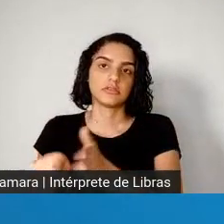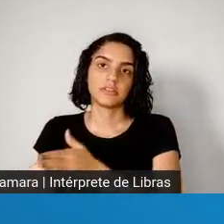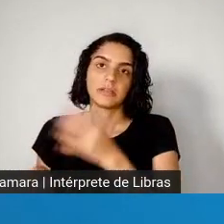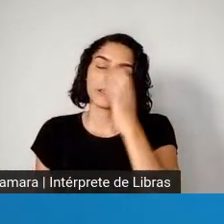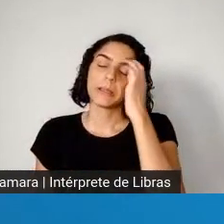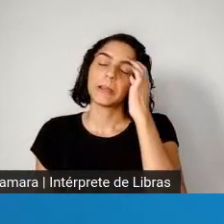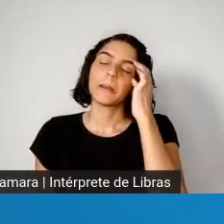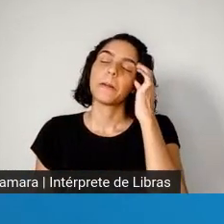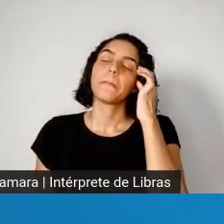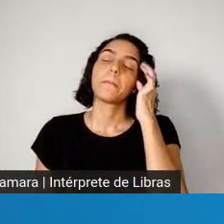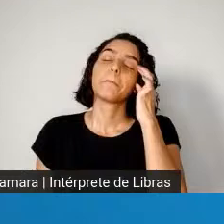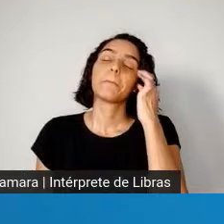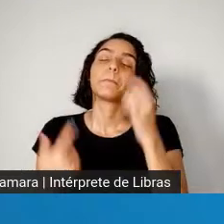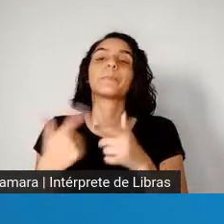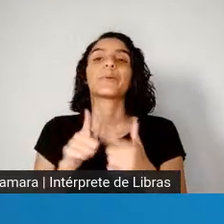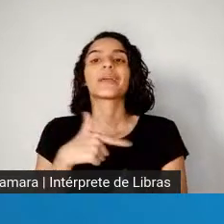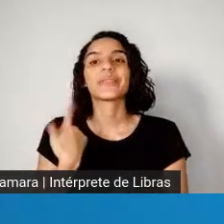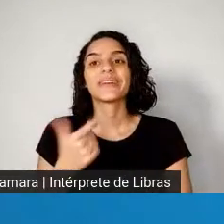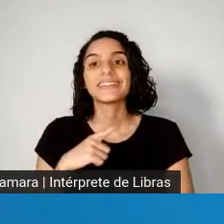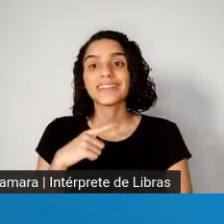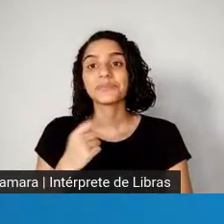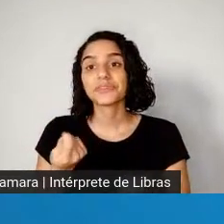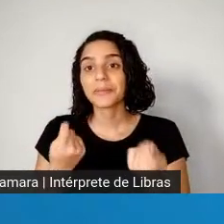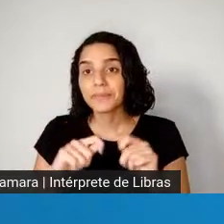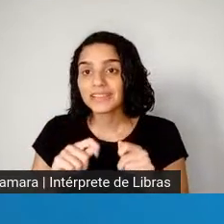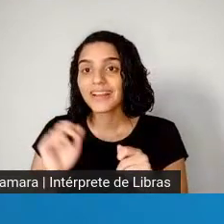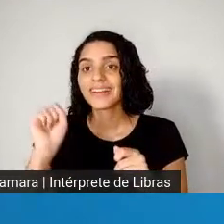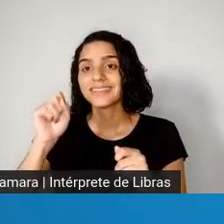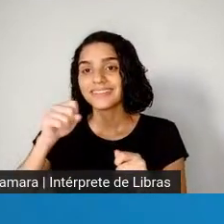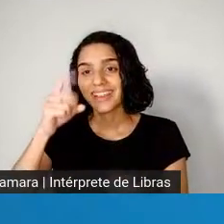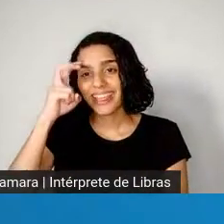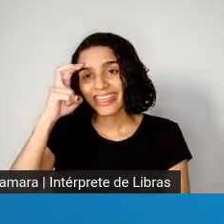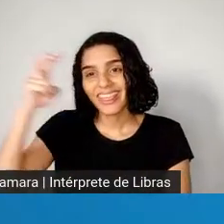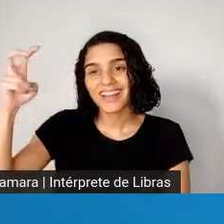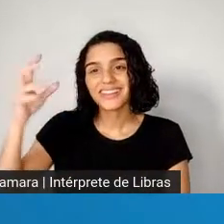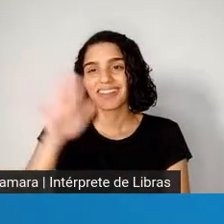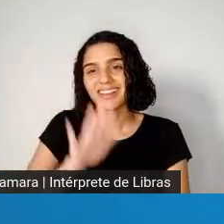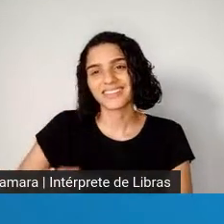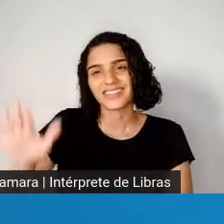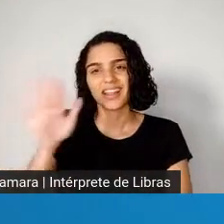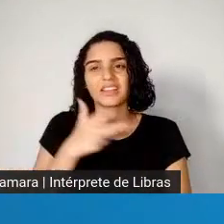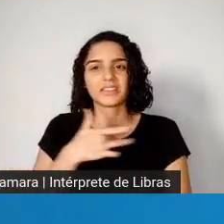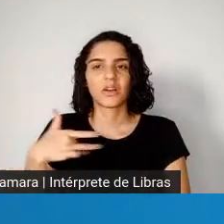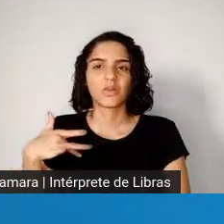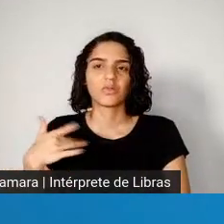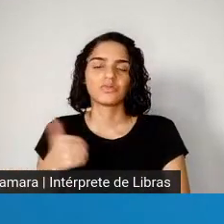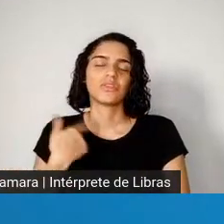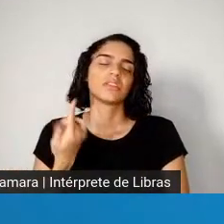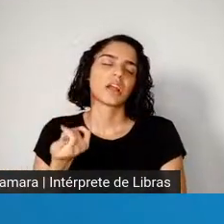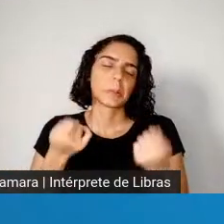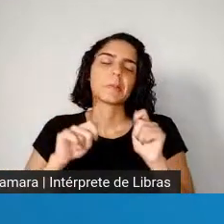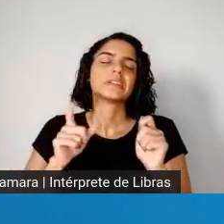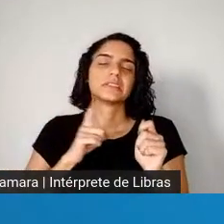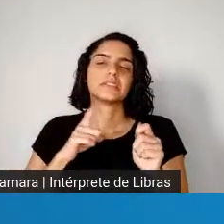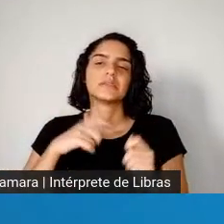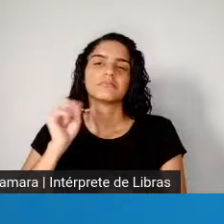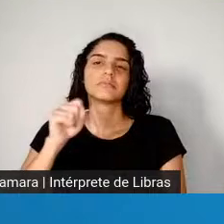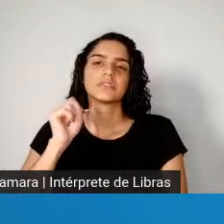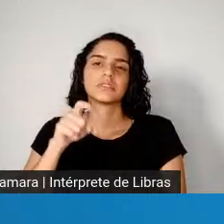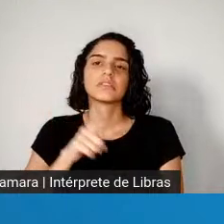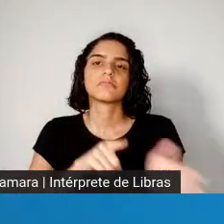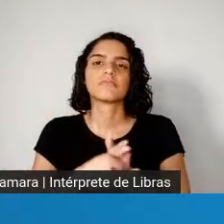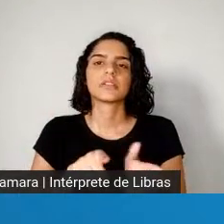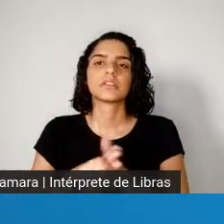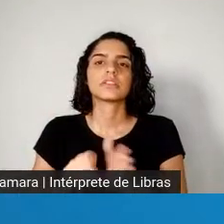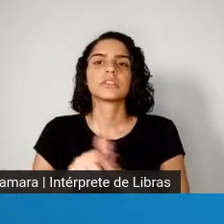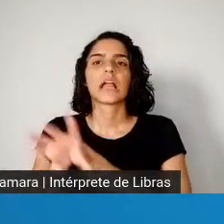tem uma capacidade, né? uma inteligência sanitária, enfim, e uma capacitação de pesquisa bem